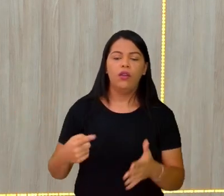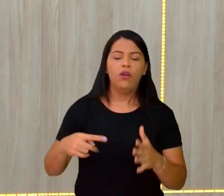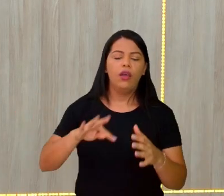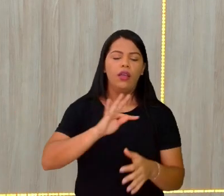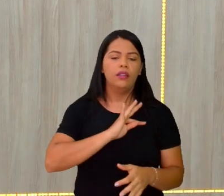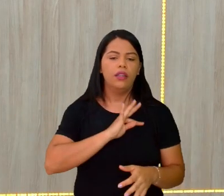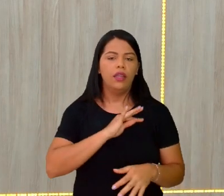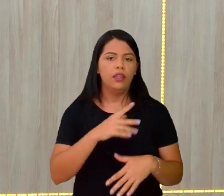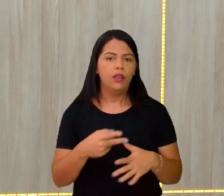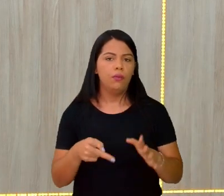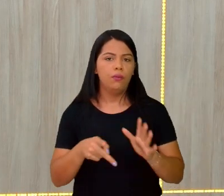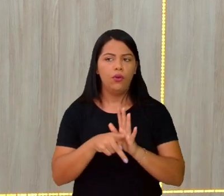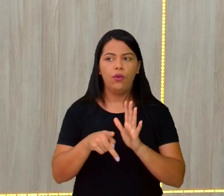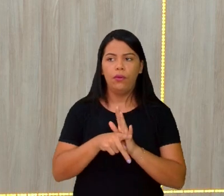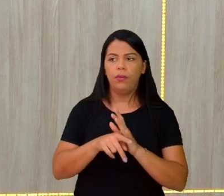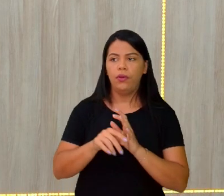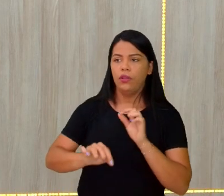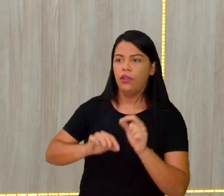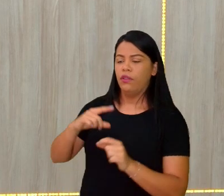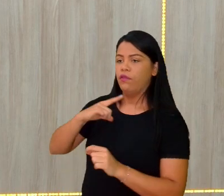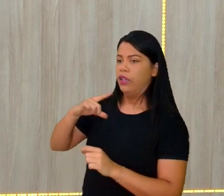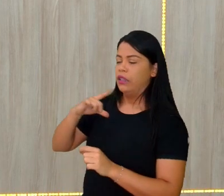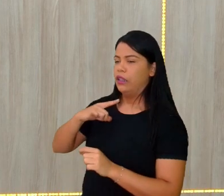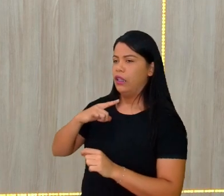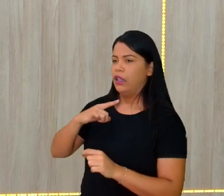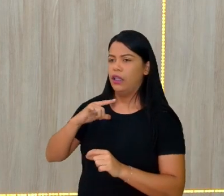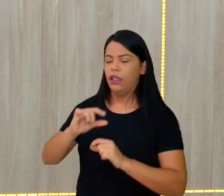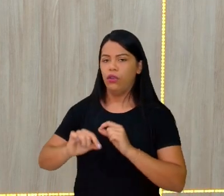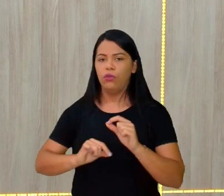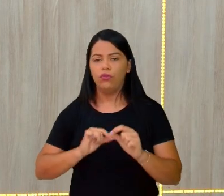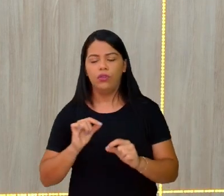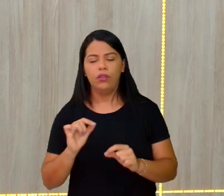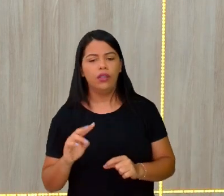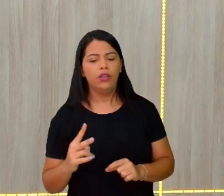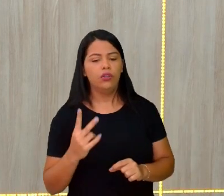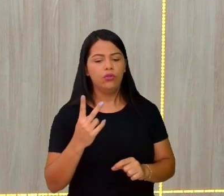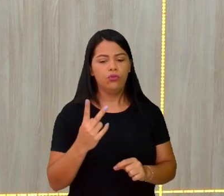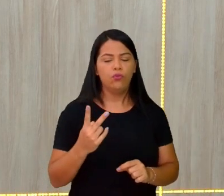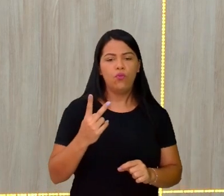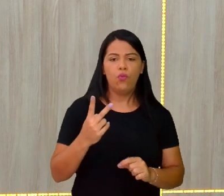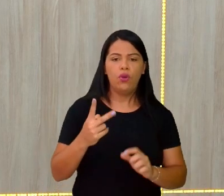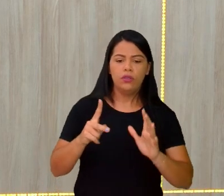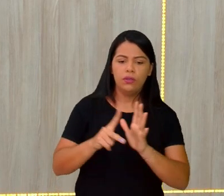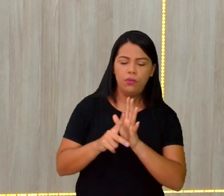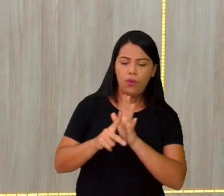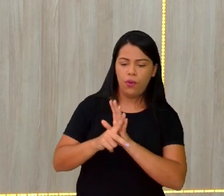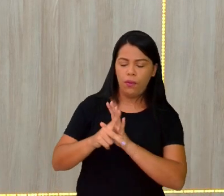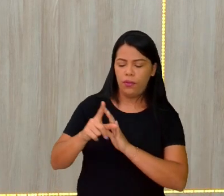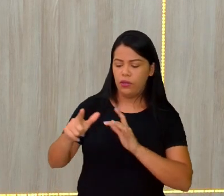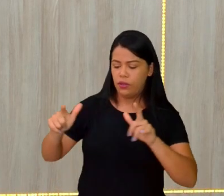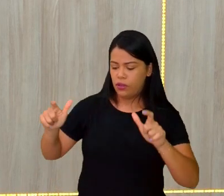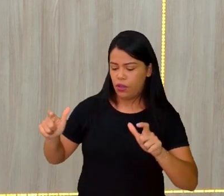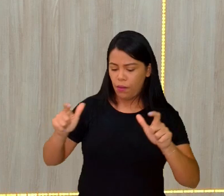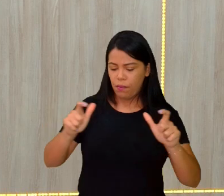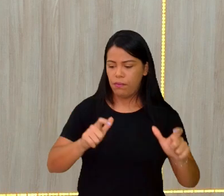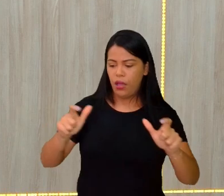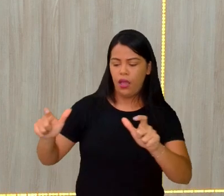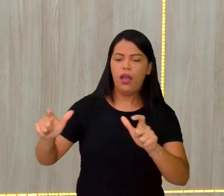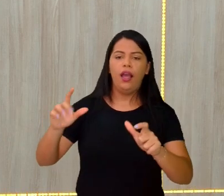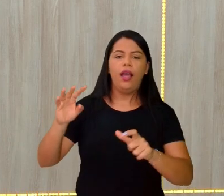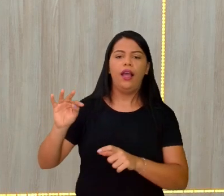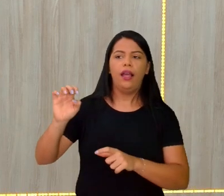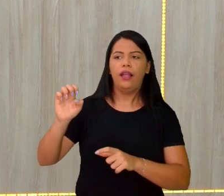em que vai estar encontrando-se ali duas placas tectônicas com a